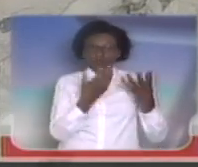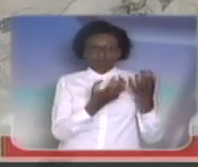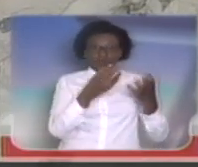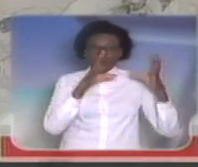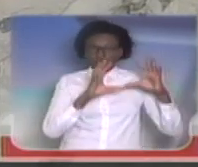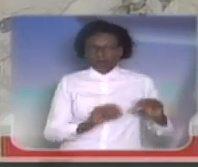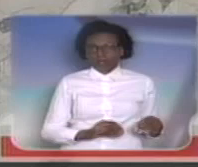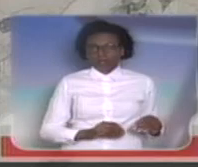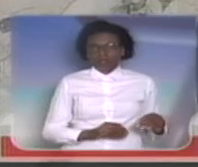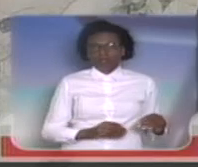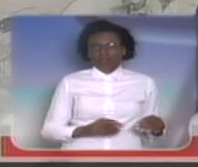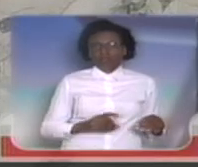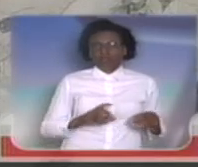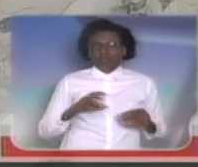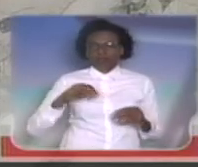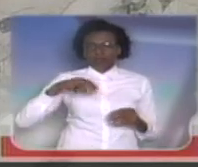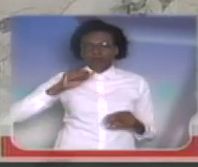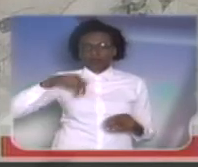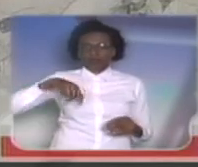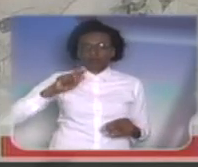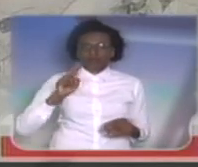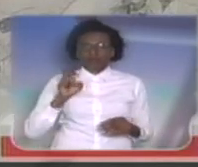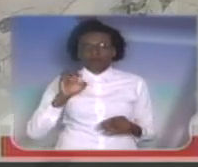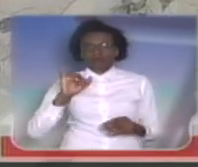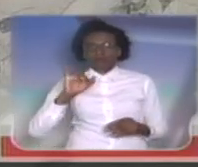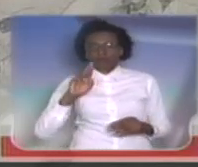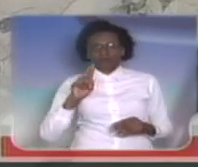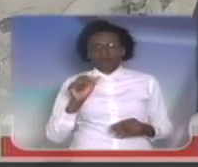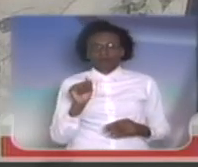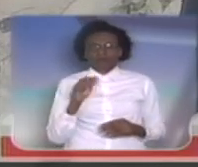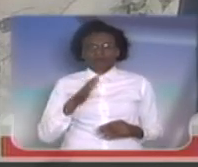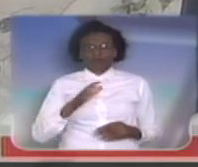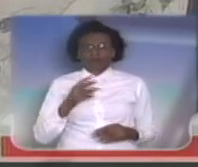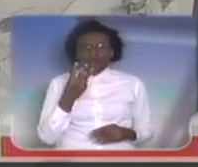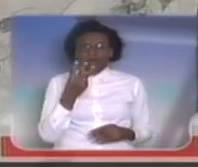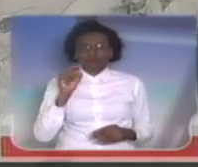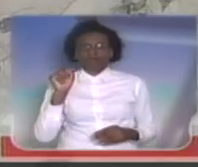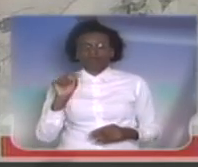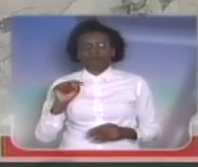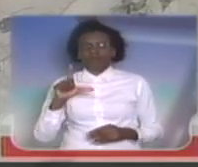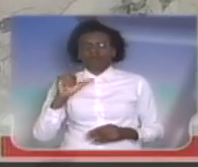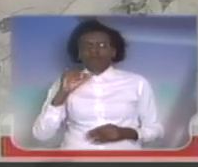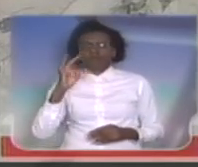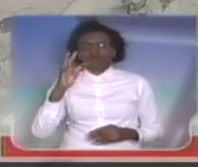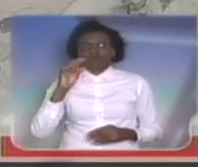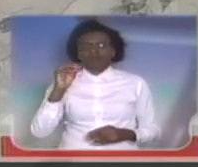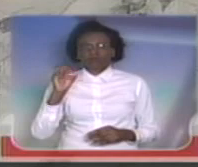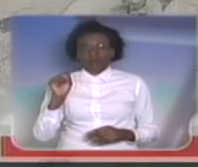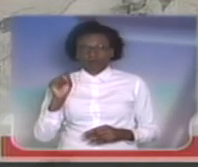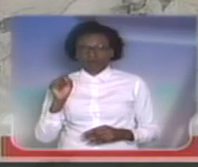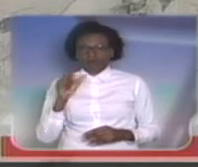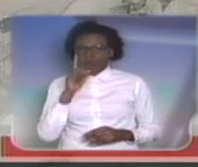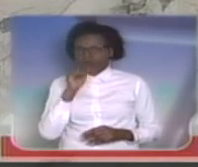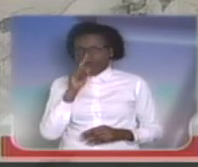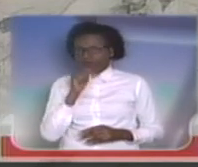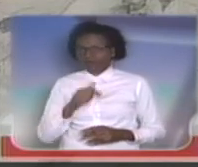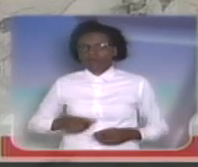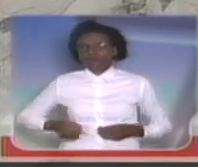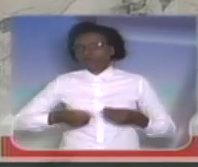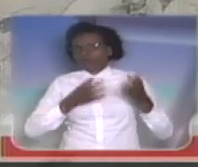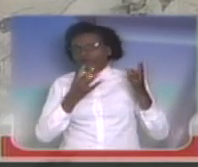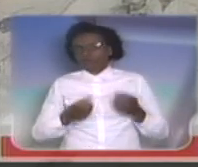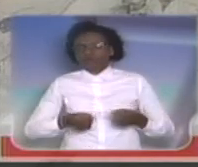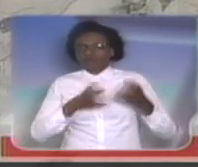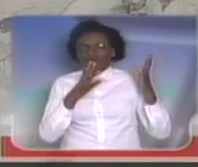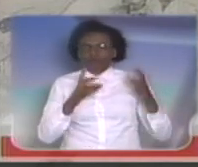da mangueira, lá em cima, na escada, é uma média de 3 mil litros que são jogados no incêndio por hora, se eu